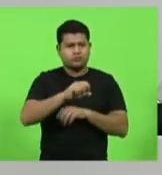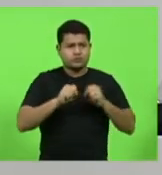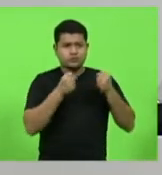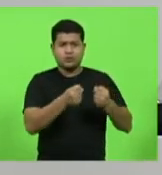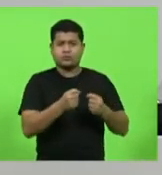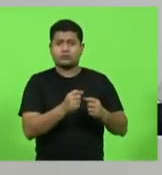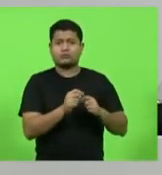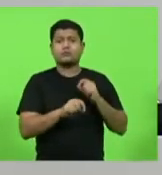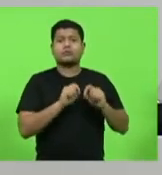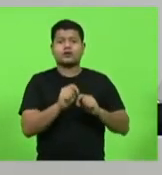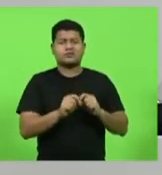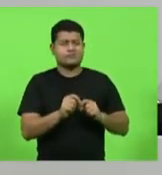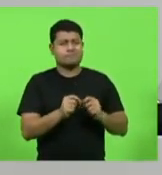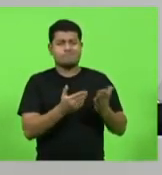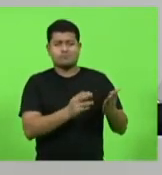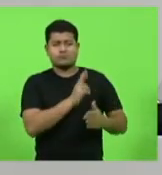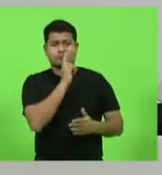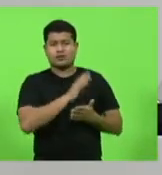ter vergonha.